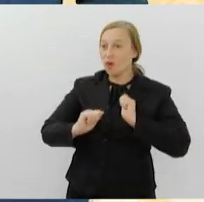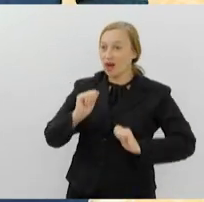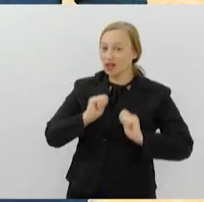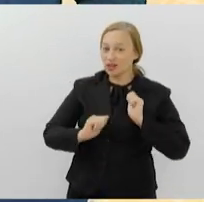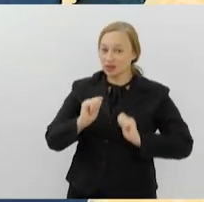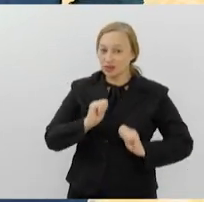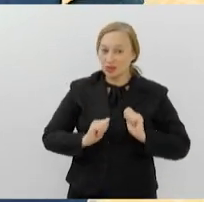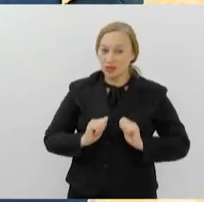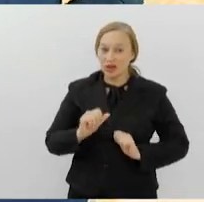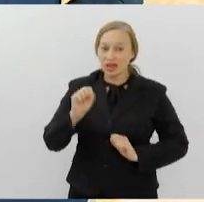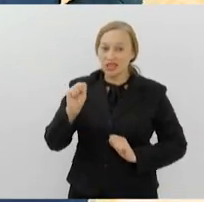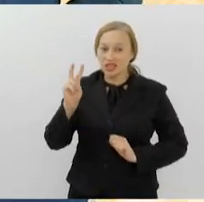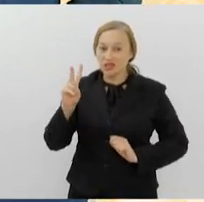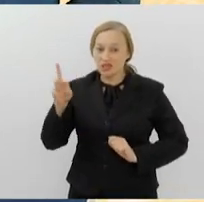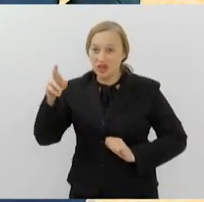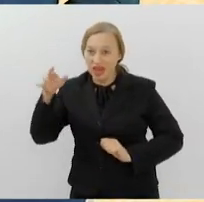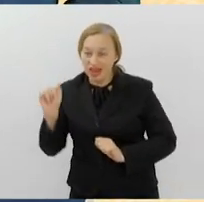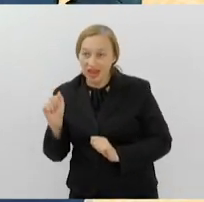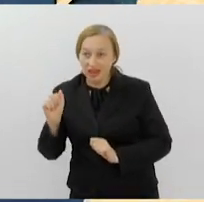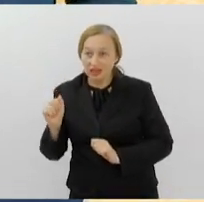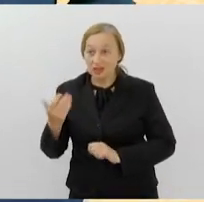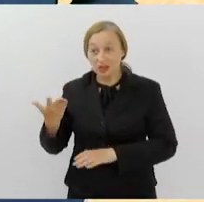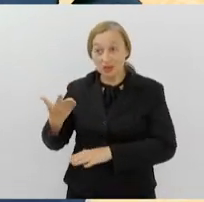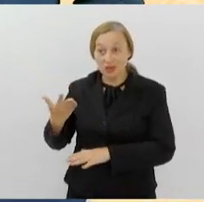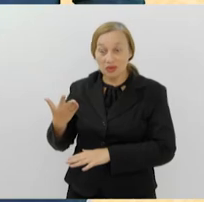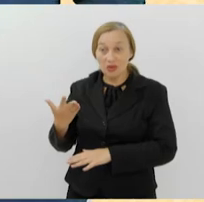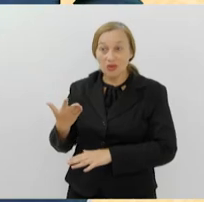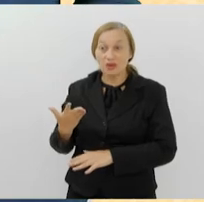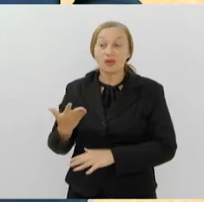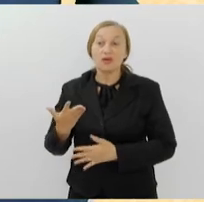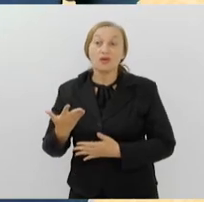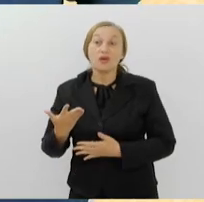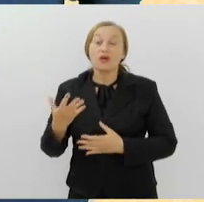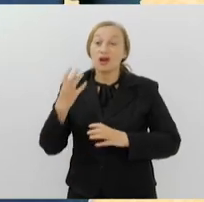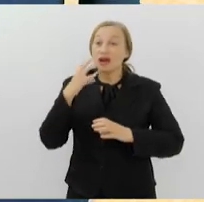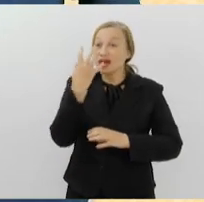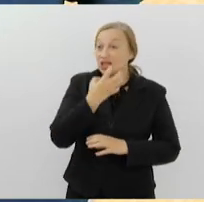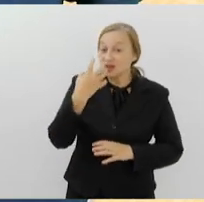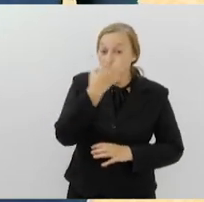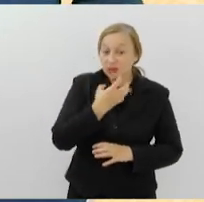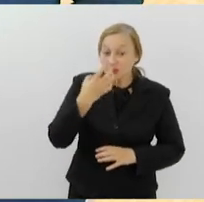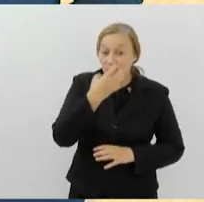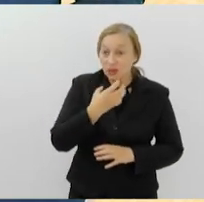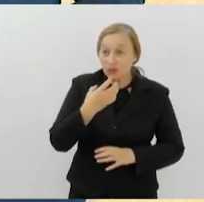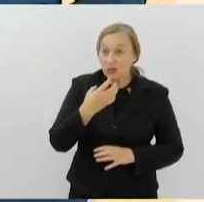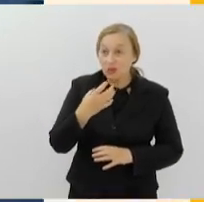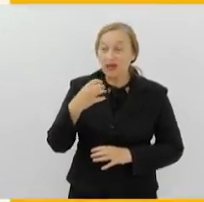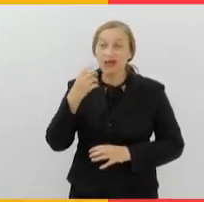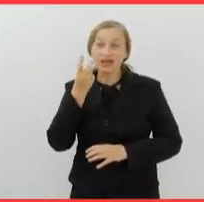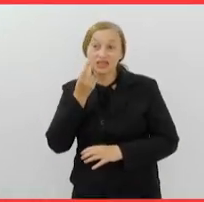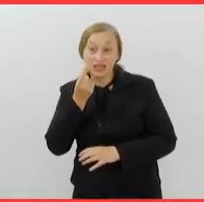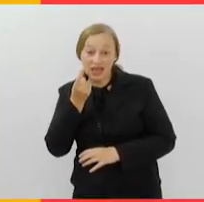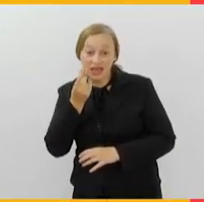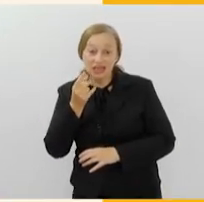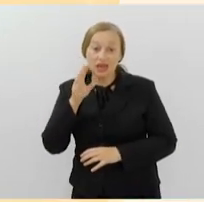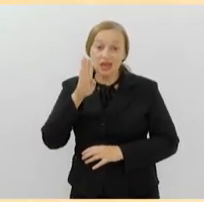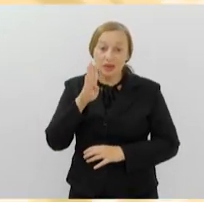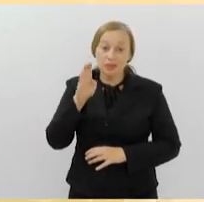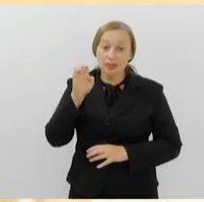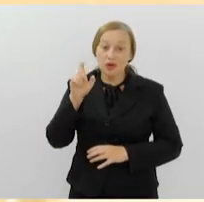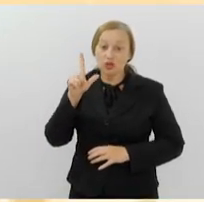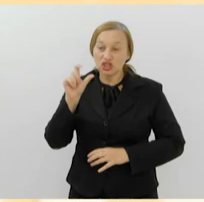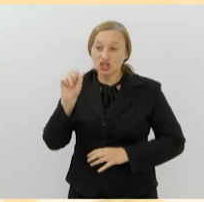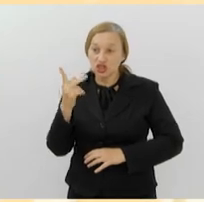leva ao palco canções do seu conterrâneo, o emblemático cantor e compositor cearense Belchior. No